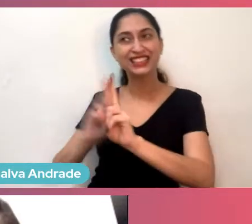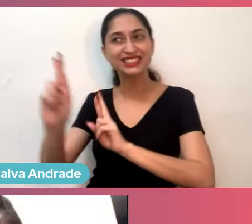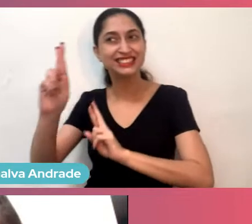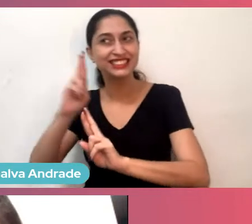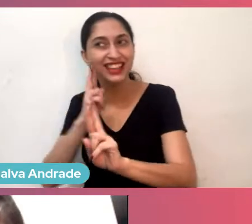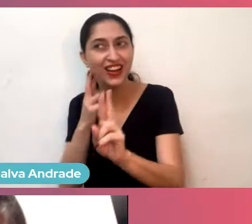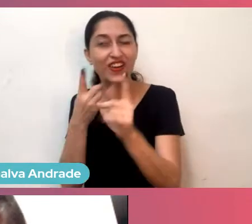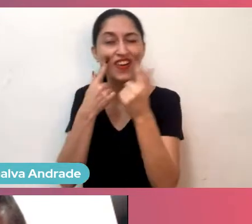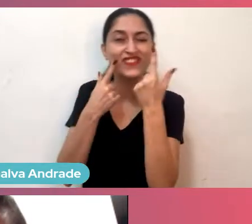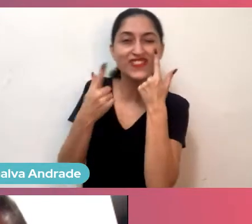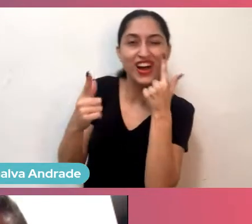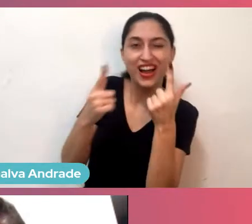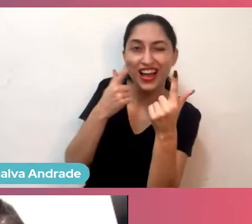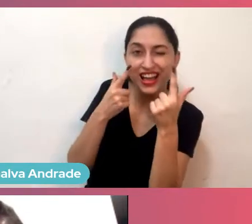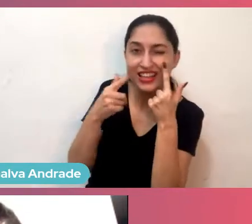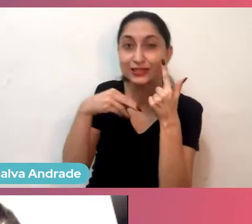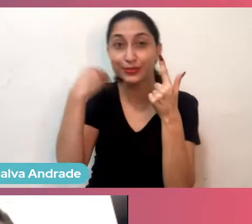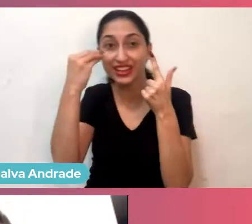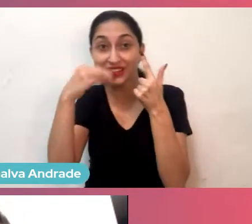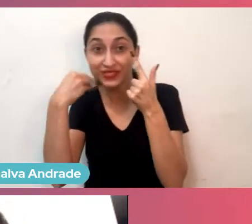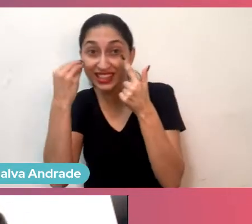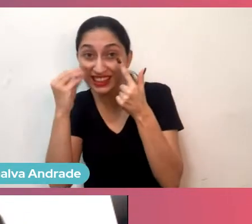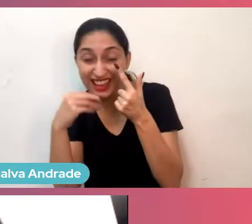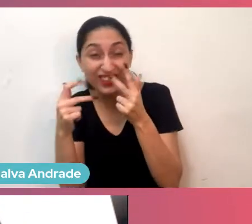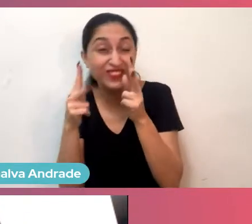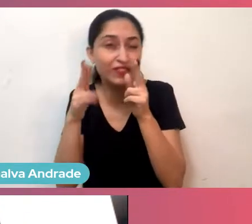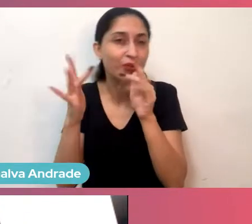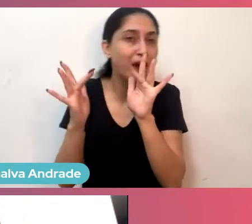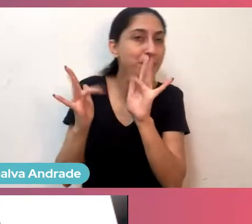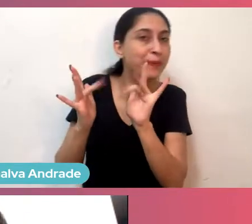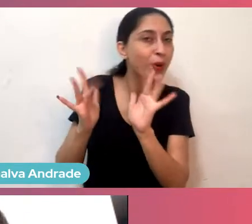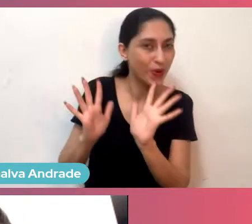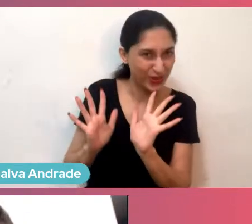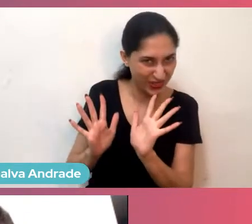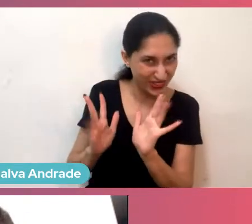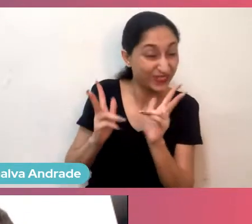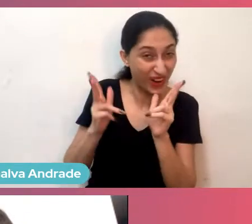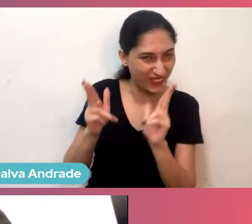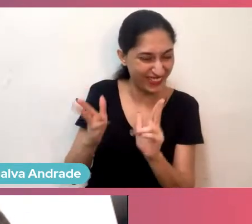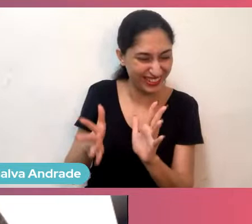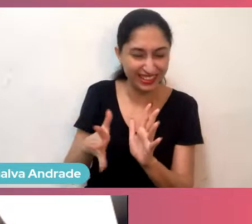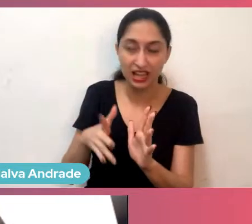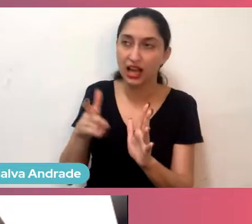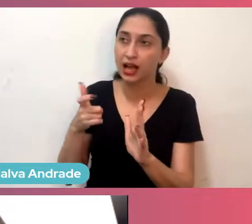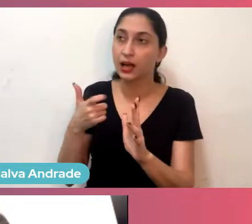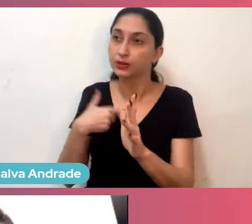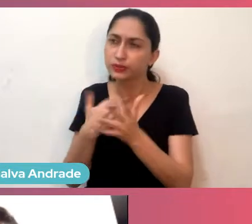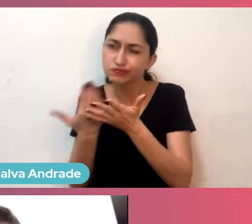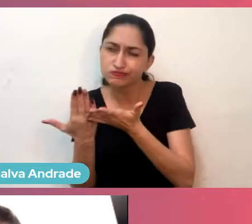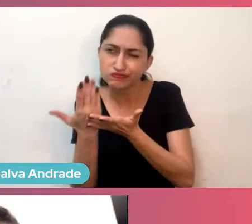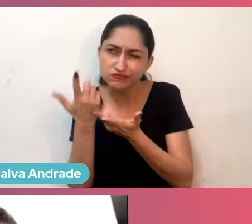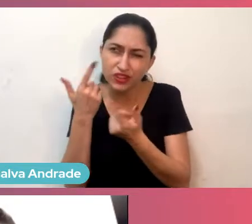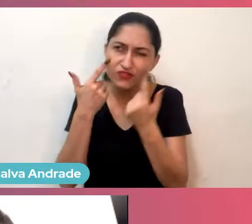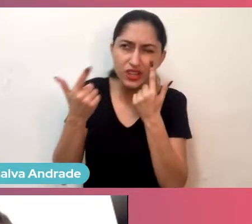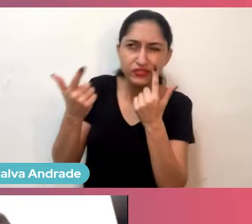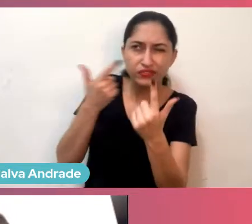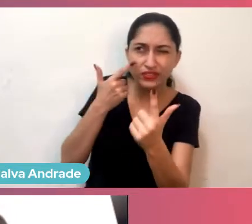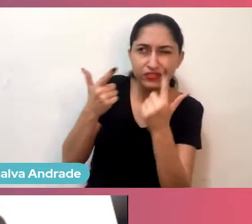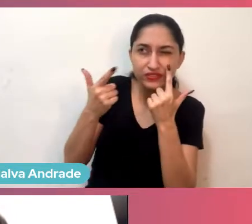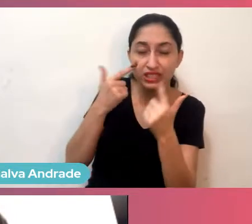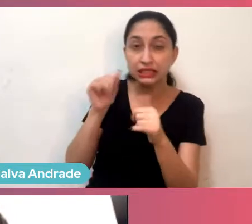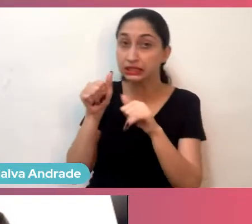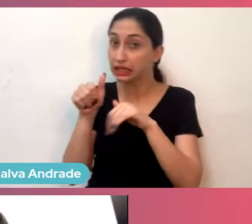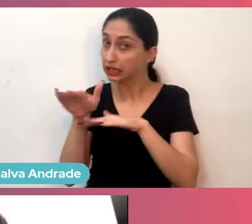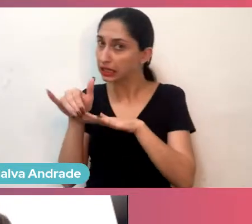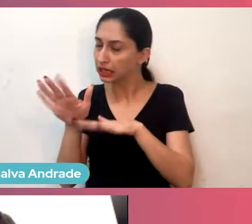é igualzinho, é igualzinho o namoro, então eu e Priscila começamos a namorar ali em setembro, e a gente fez essa